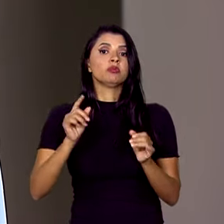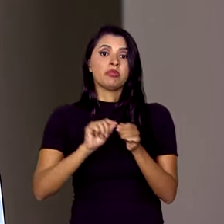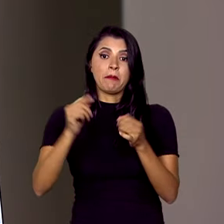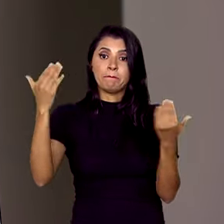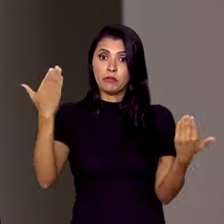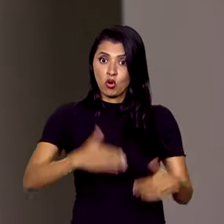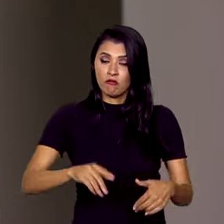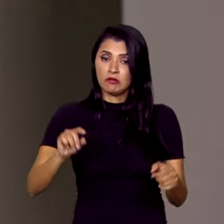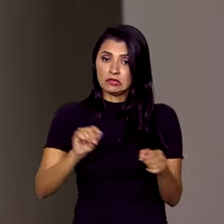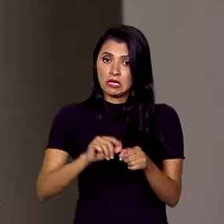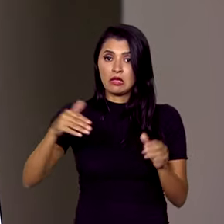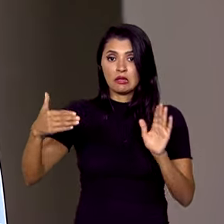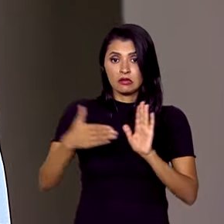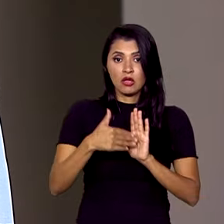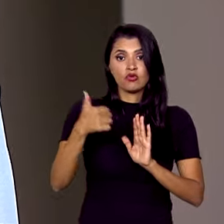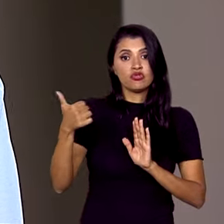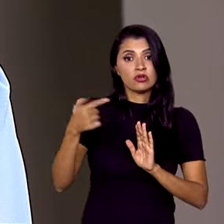vai até o dia 17 desse mês. 17 de dezembro.